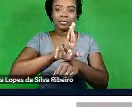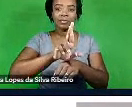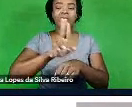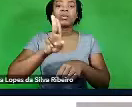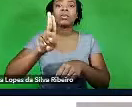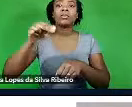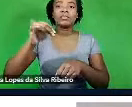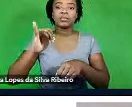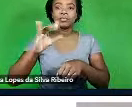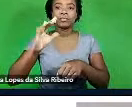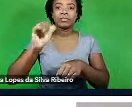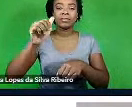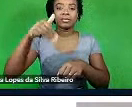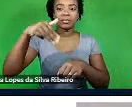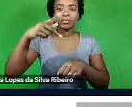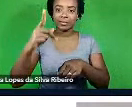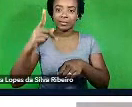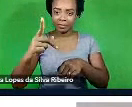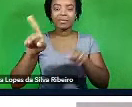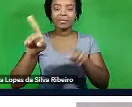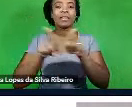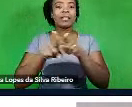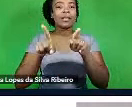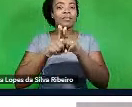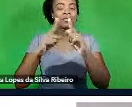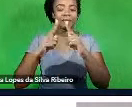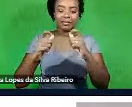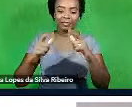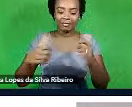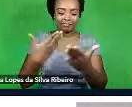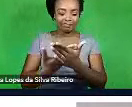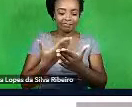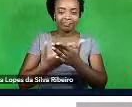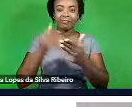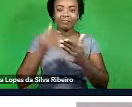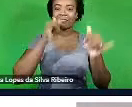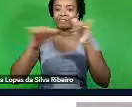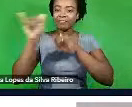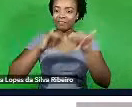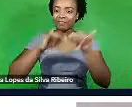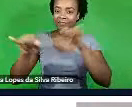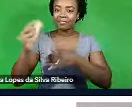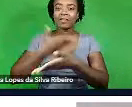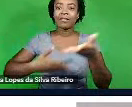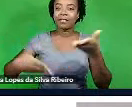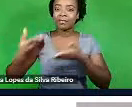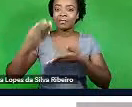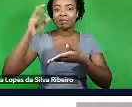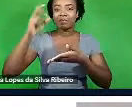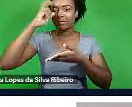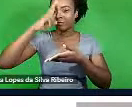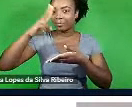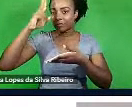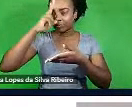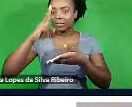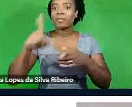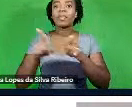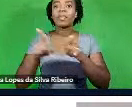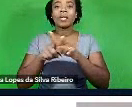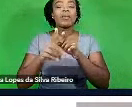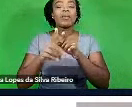trabalha com a divulgação científica e a relação entre literatura e a história, fez parte do grupo de pesquisa multi,